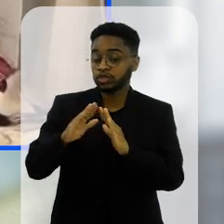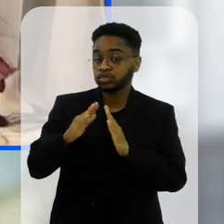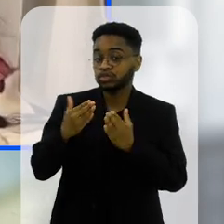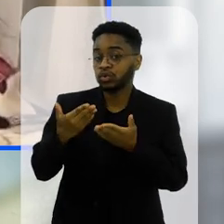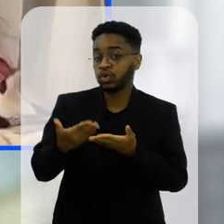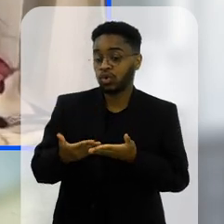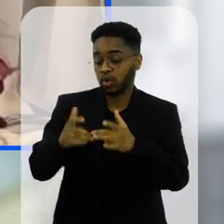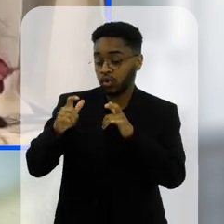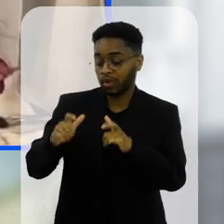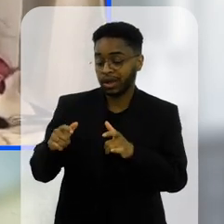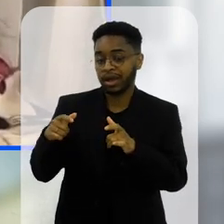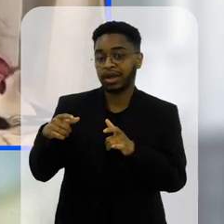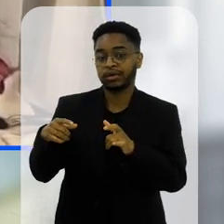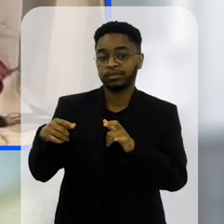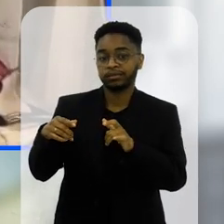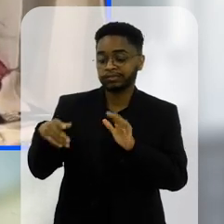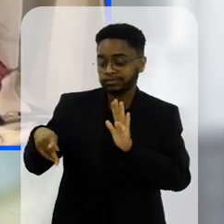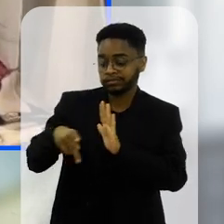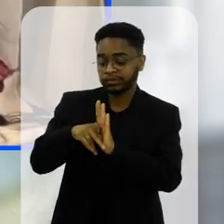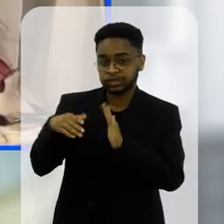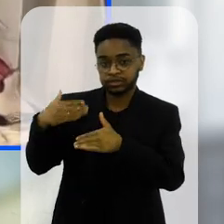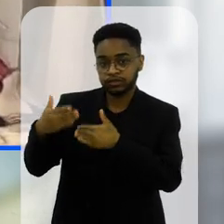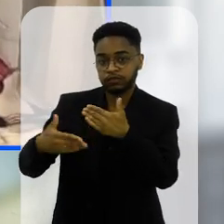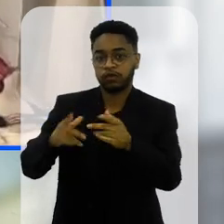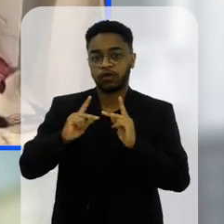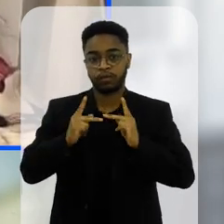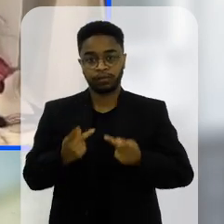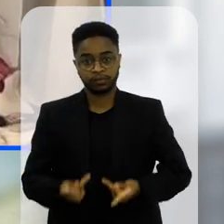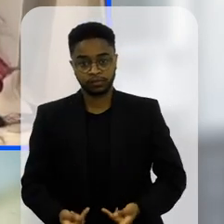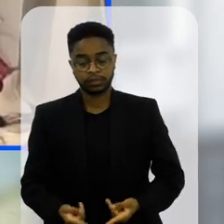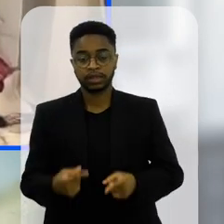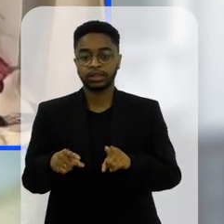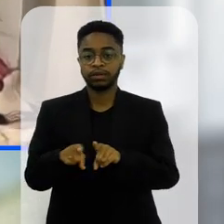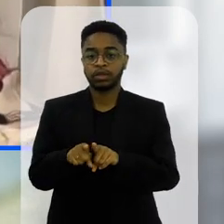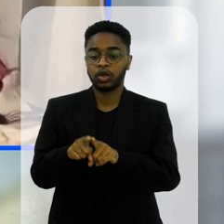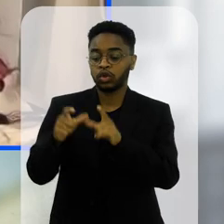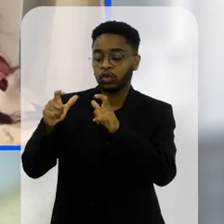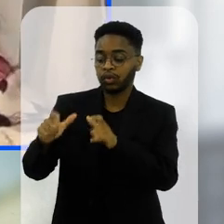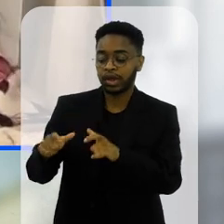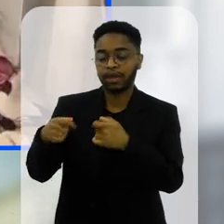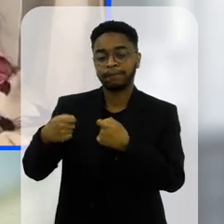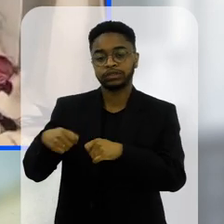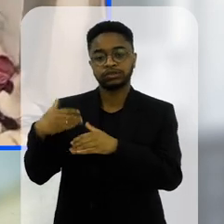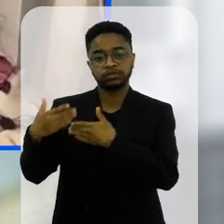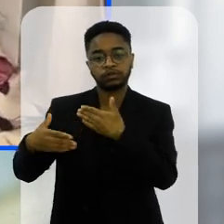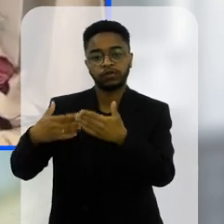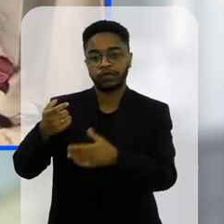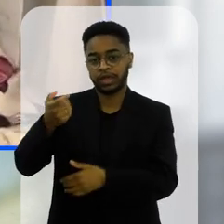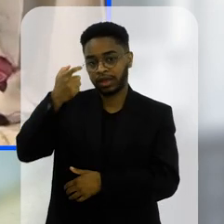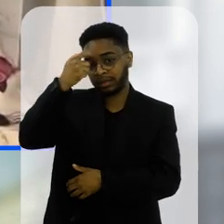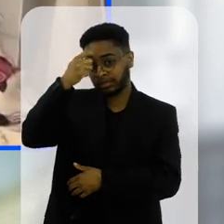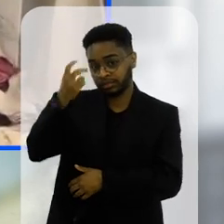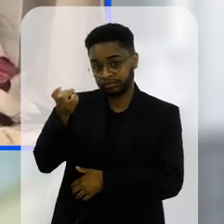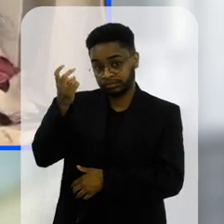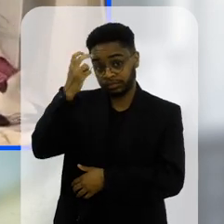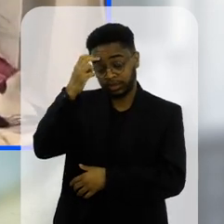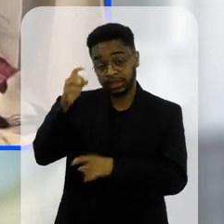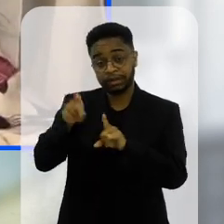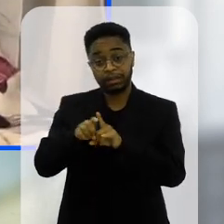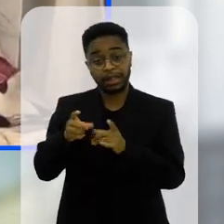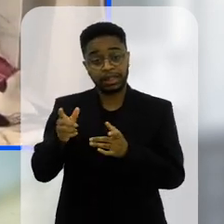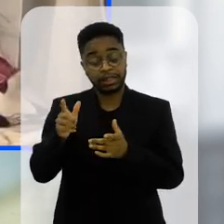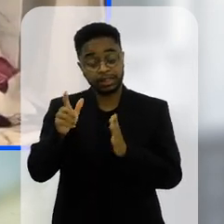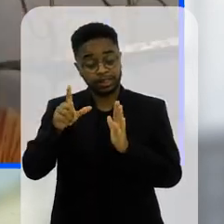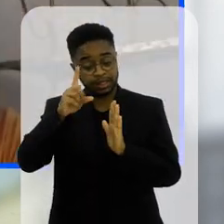é o lugar de desenvolvimento humano a escola é o lugar de espaço de desenvolvimento intelectual e a leitura e a